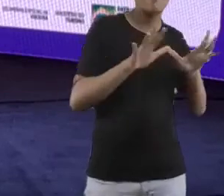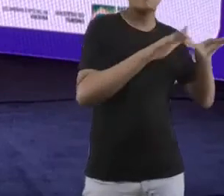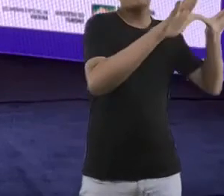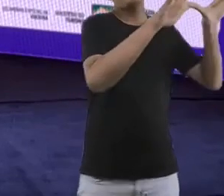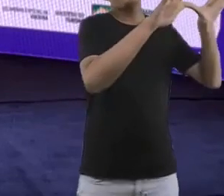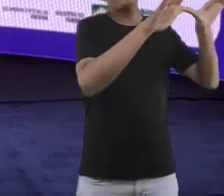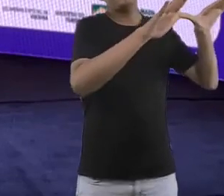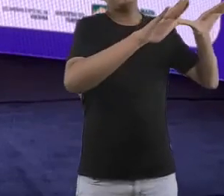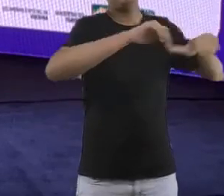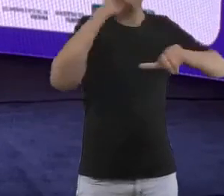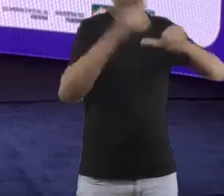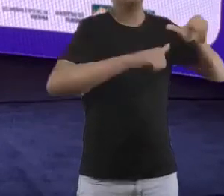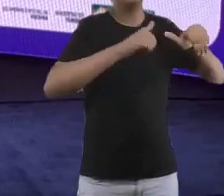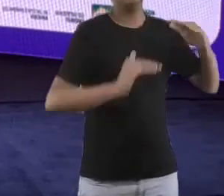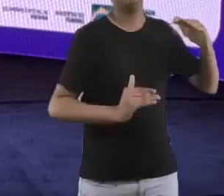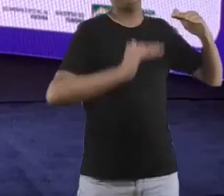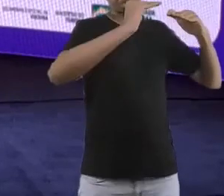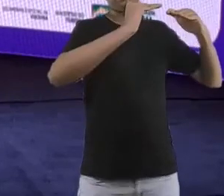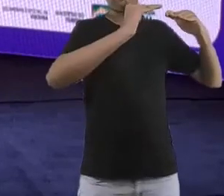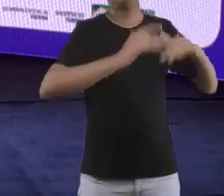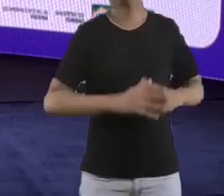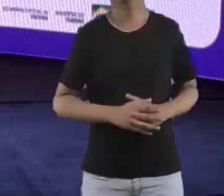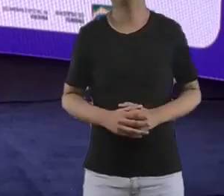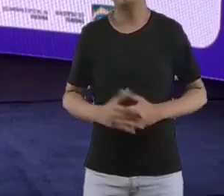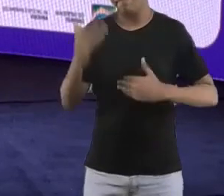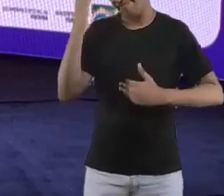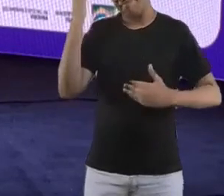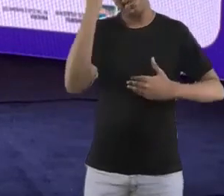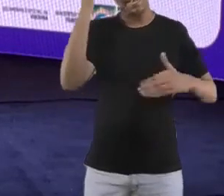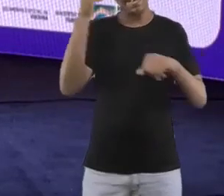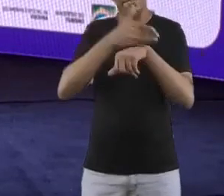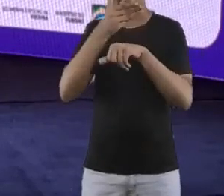certeza, temos muito trabalho. Obrigado pela participação.